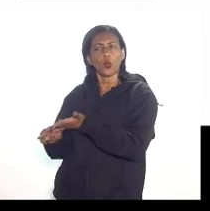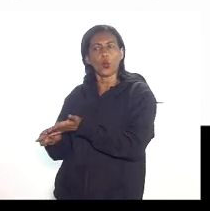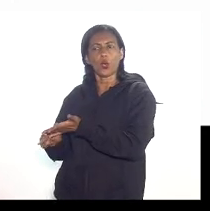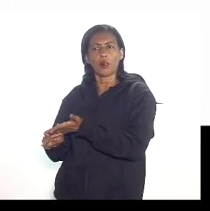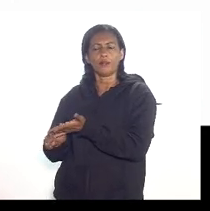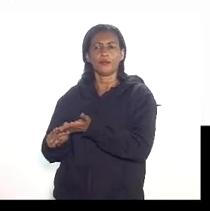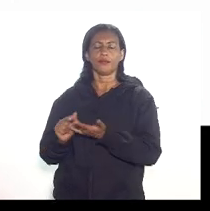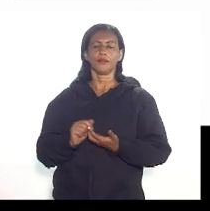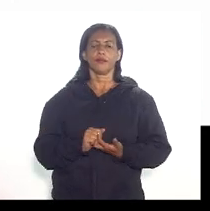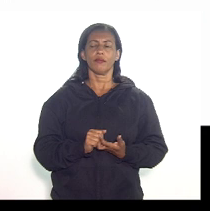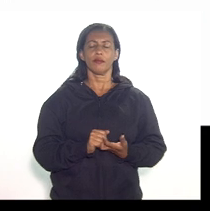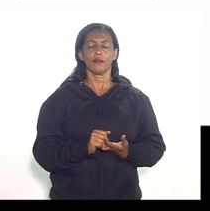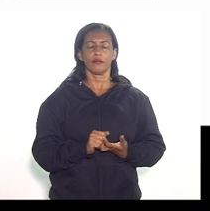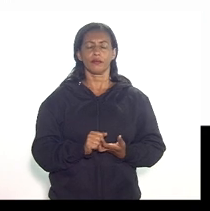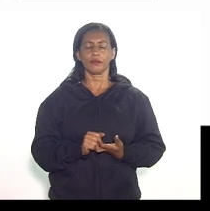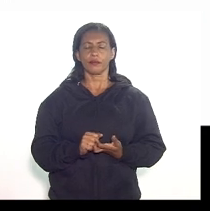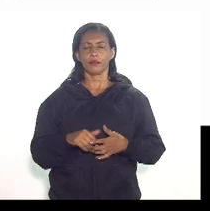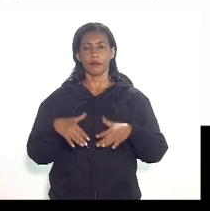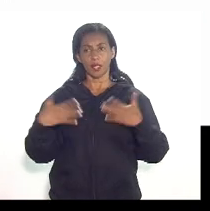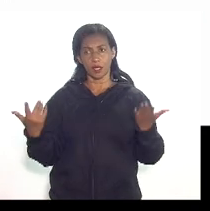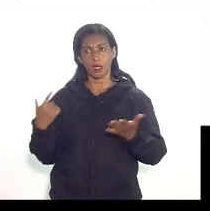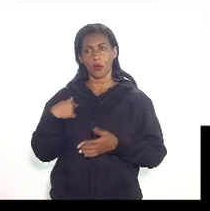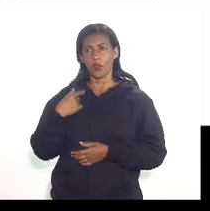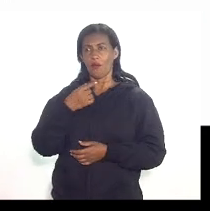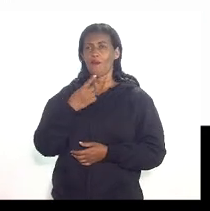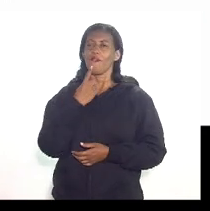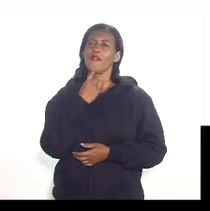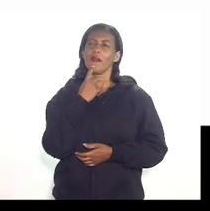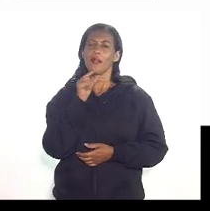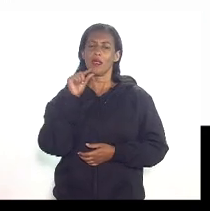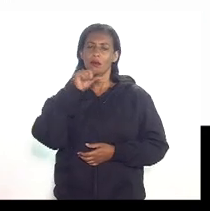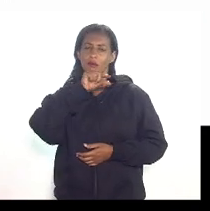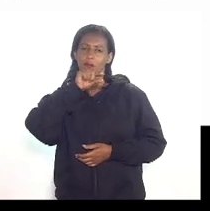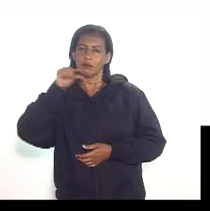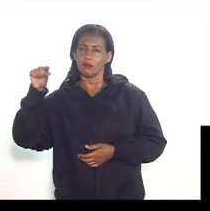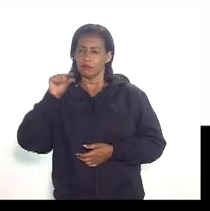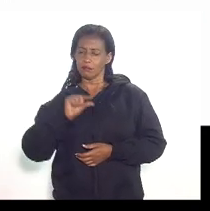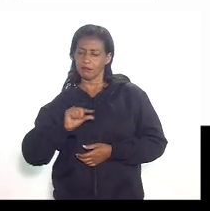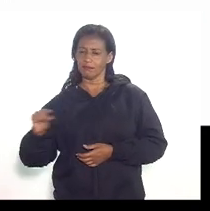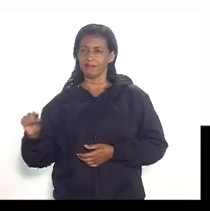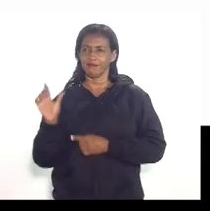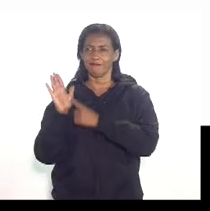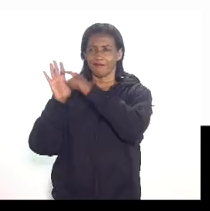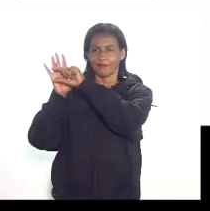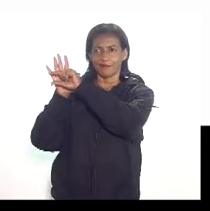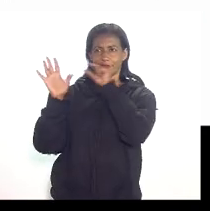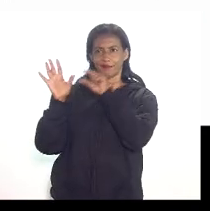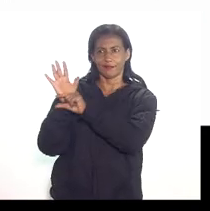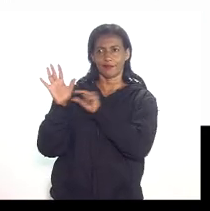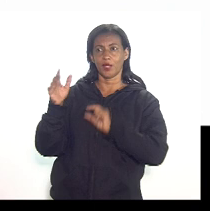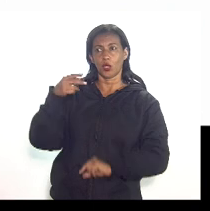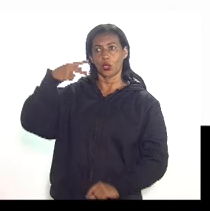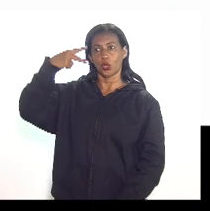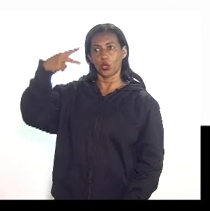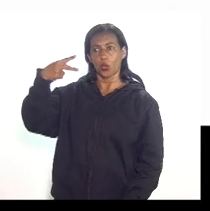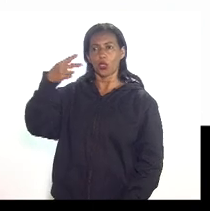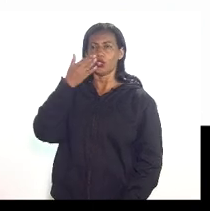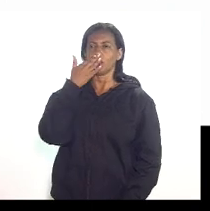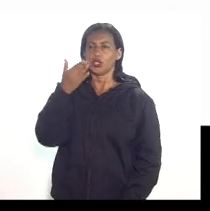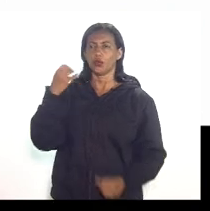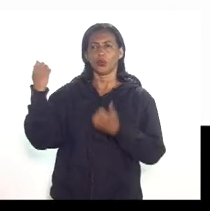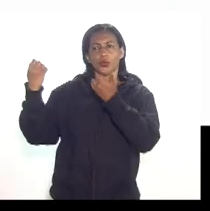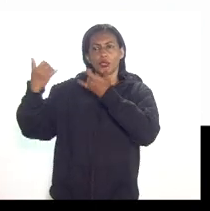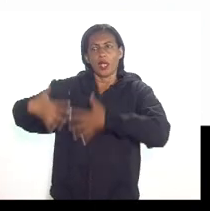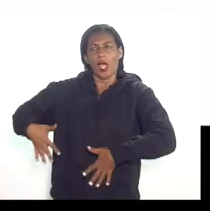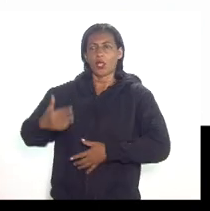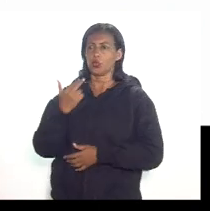deduzidos então marquei aqui em vermelho exatamente para chamar atenção desses dois tipos de gastos que não podem